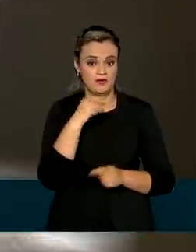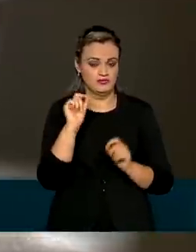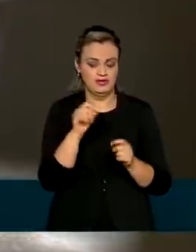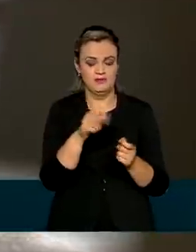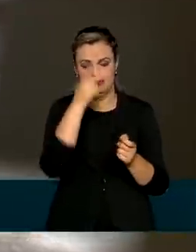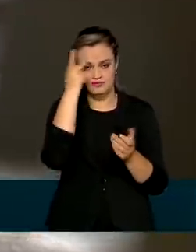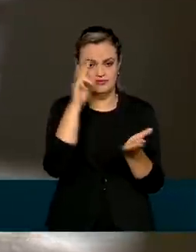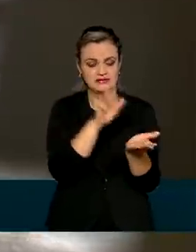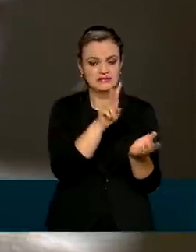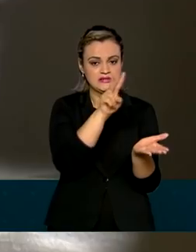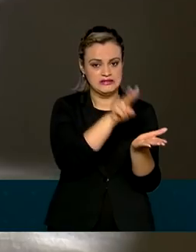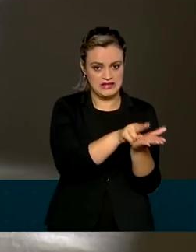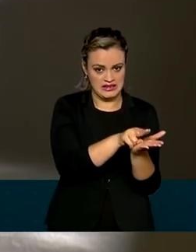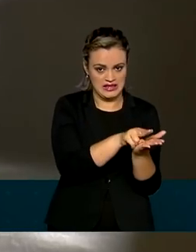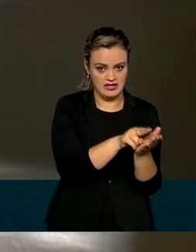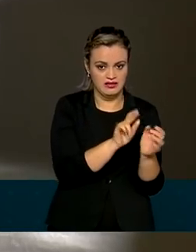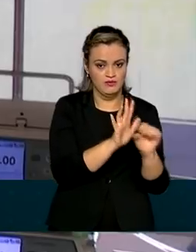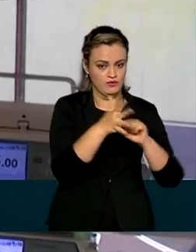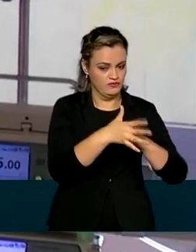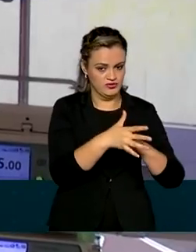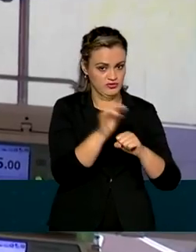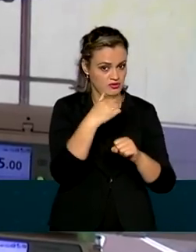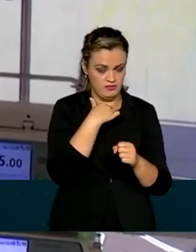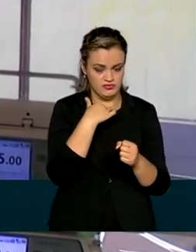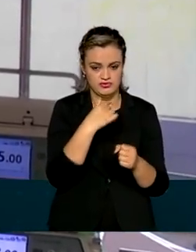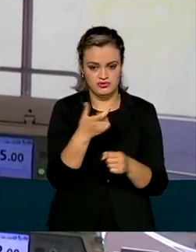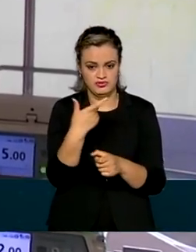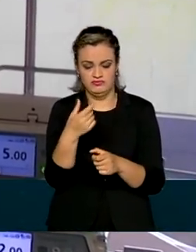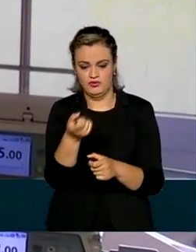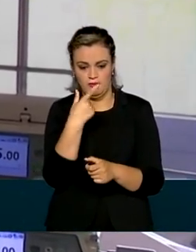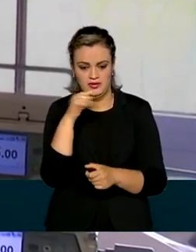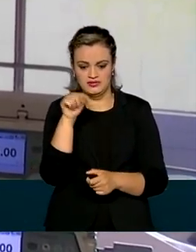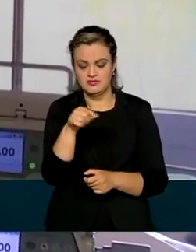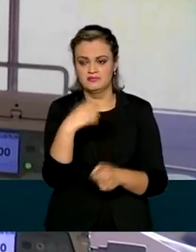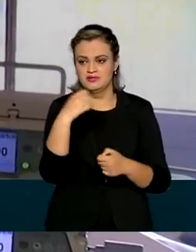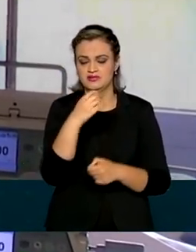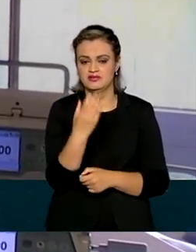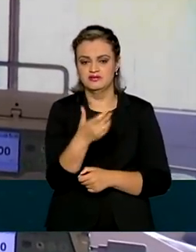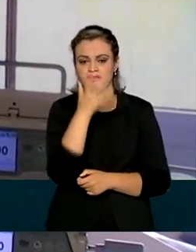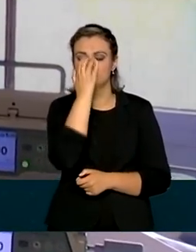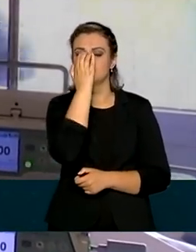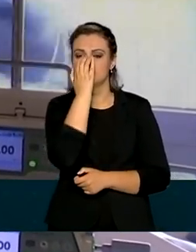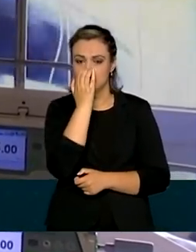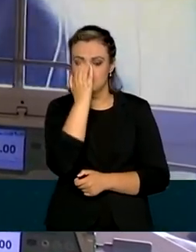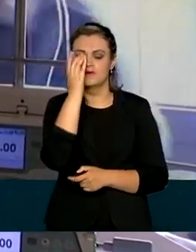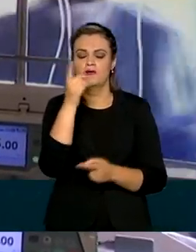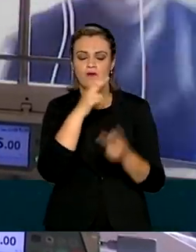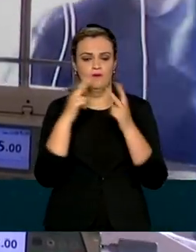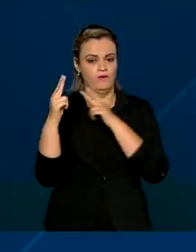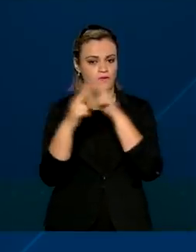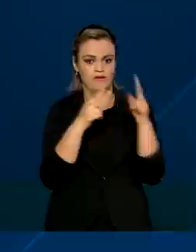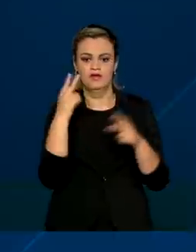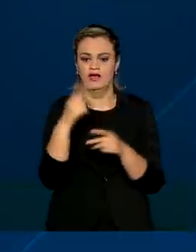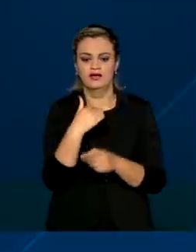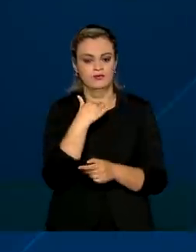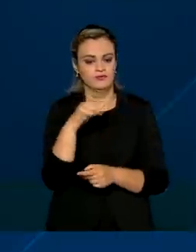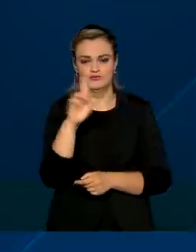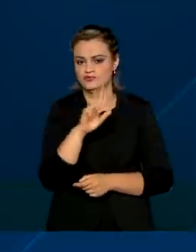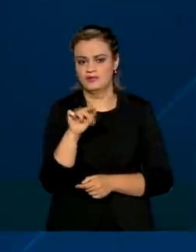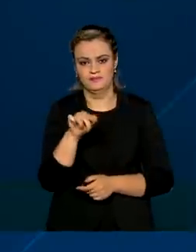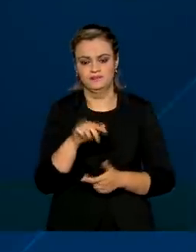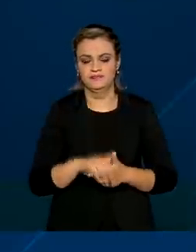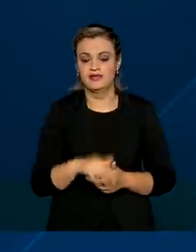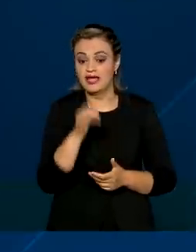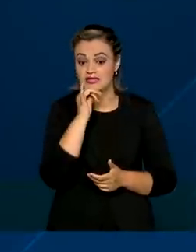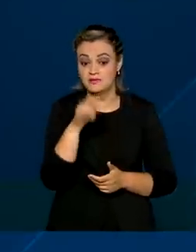internados por causa da Covid-19 que necessitem de oxigênio ou ventilação mecânica. É uso restrito